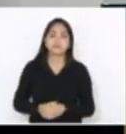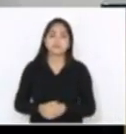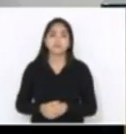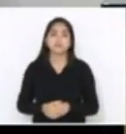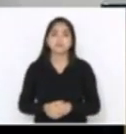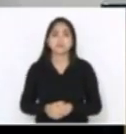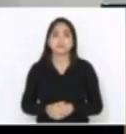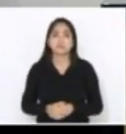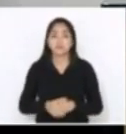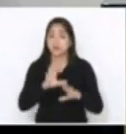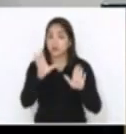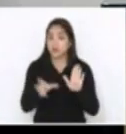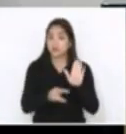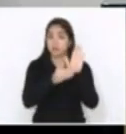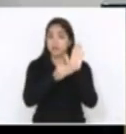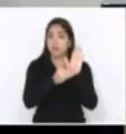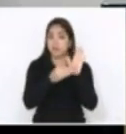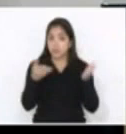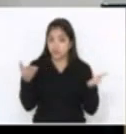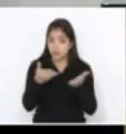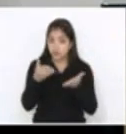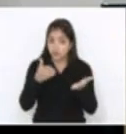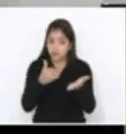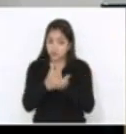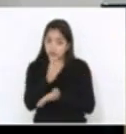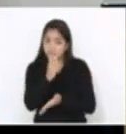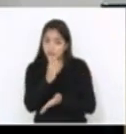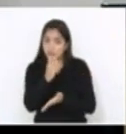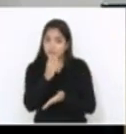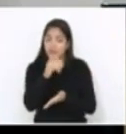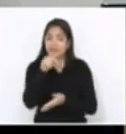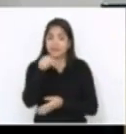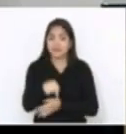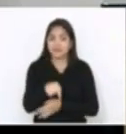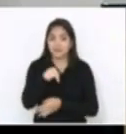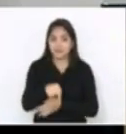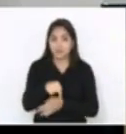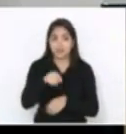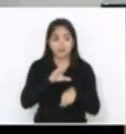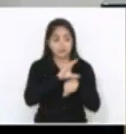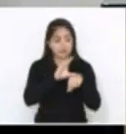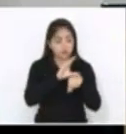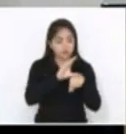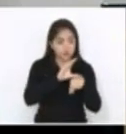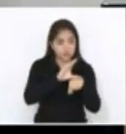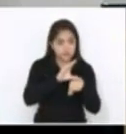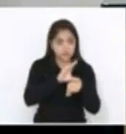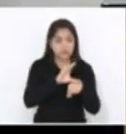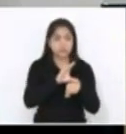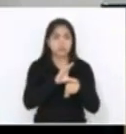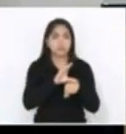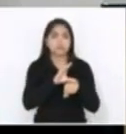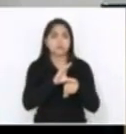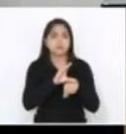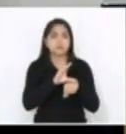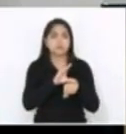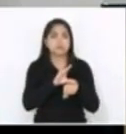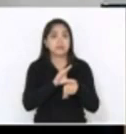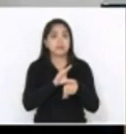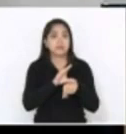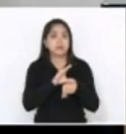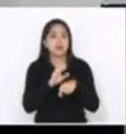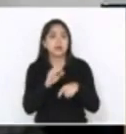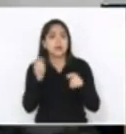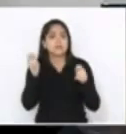A emenda que nós vamos aprovar aqui, a Constituição, deputado César Valduga, dá o direito